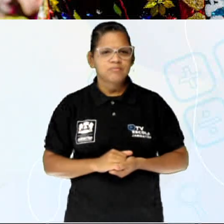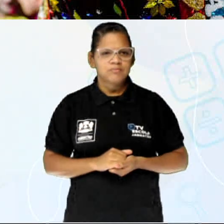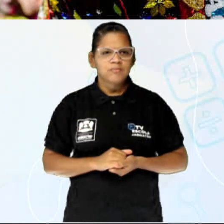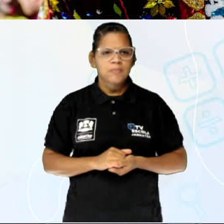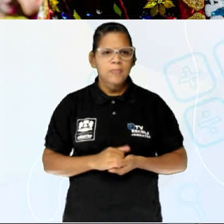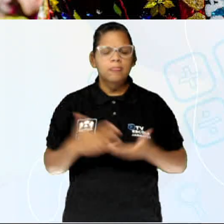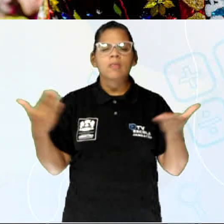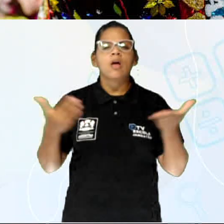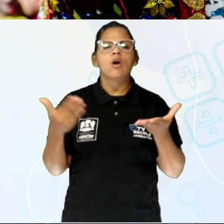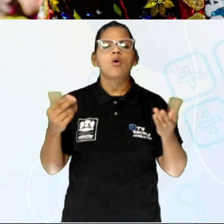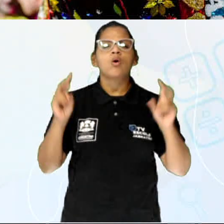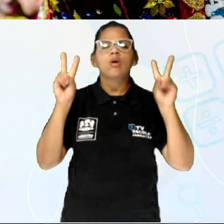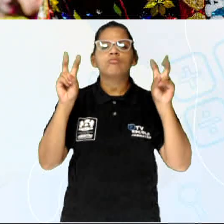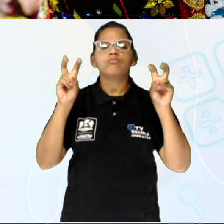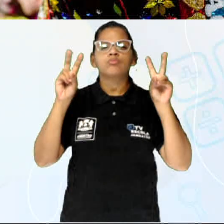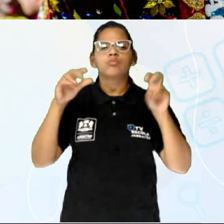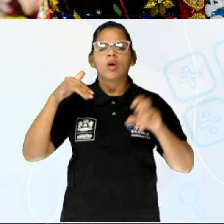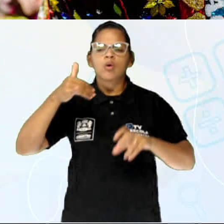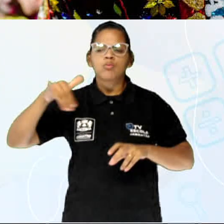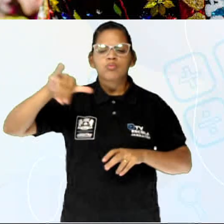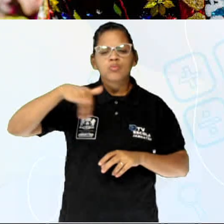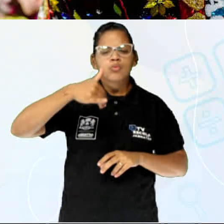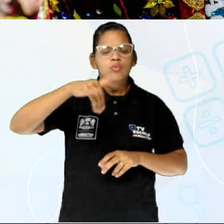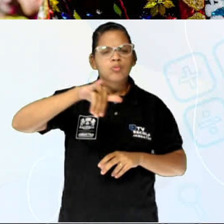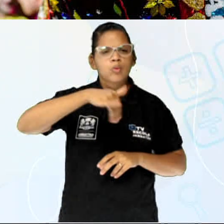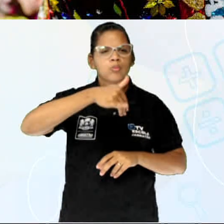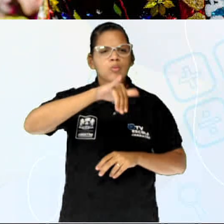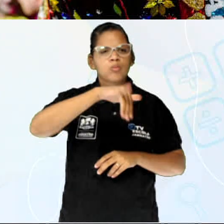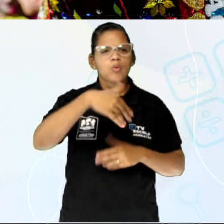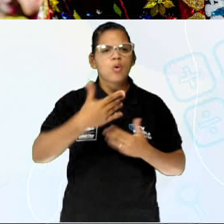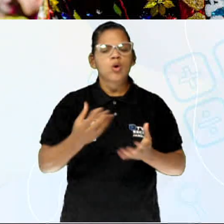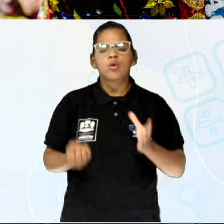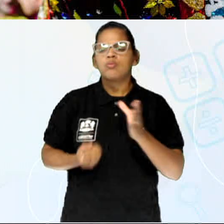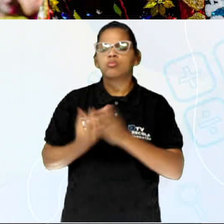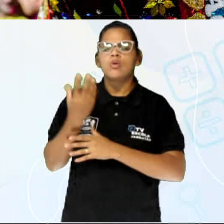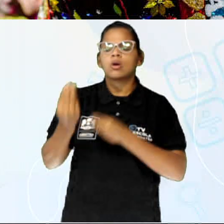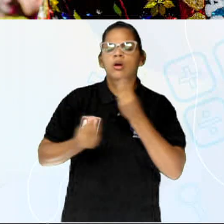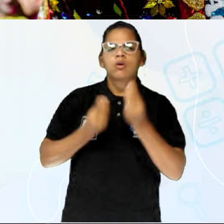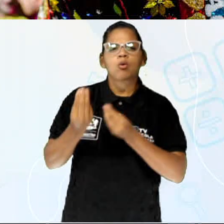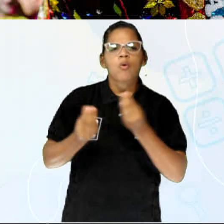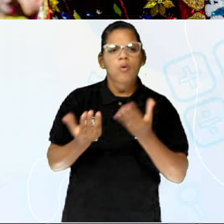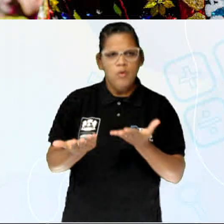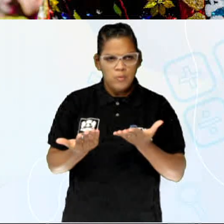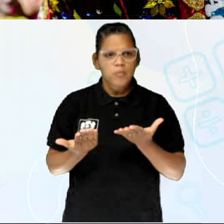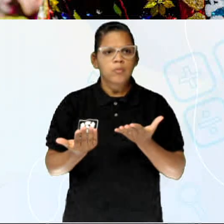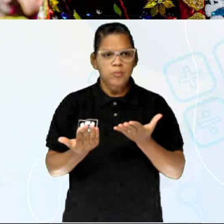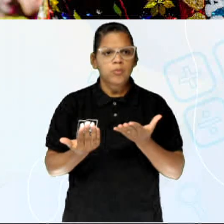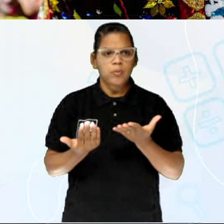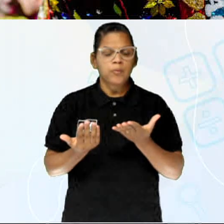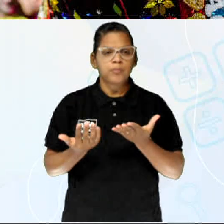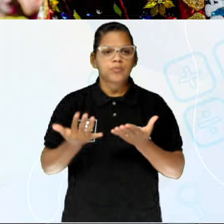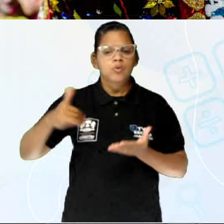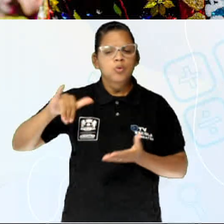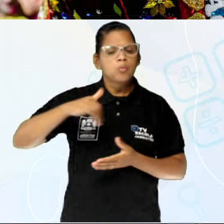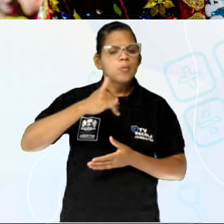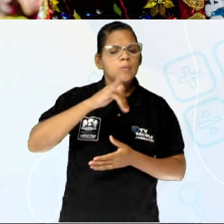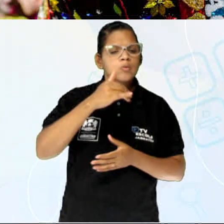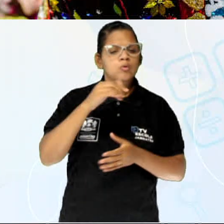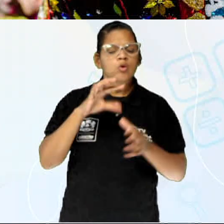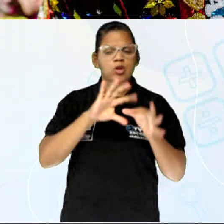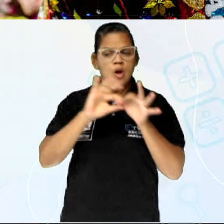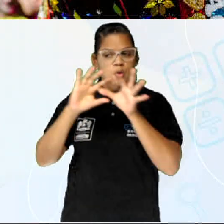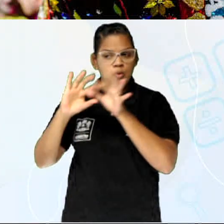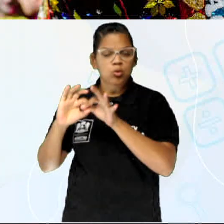O Bumba, meu boi. Vamos falar um pouquinho da origem do Bumba, boi. Segundo os historiadores, a